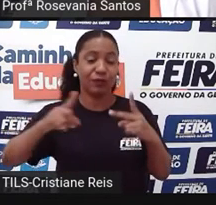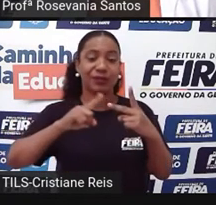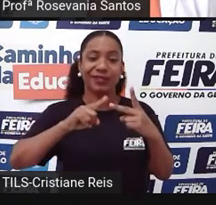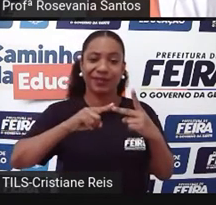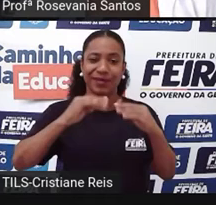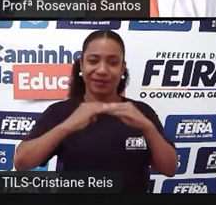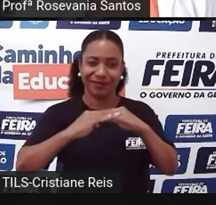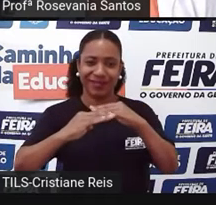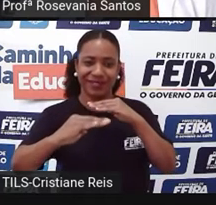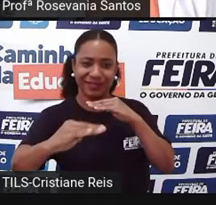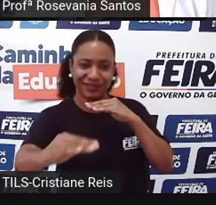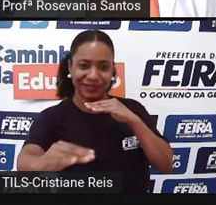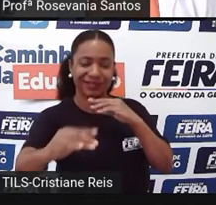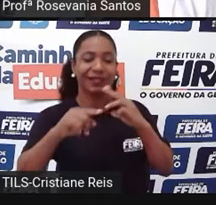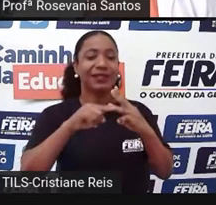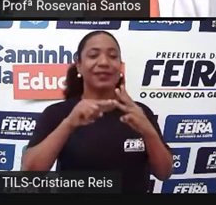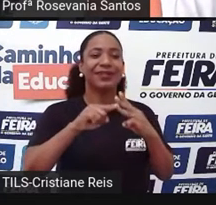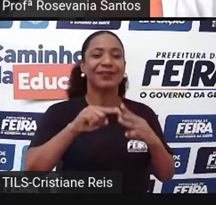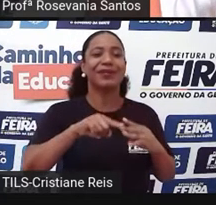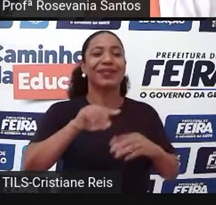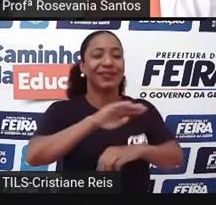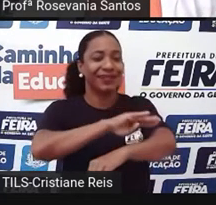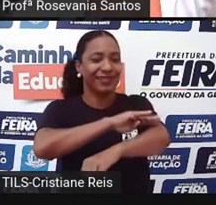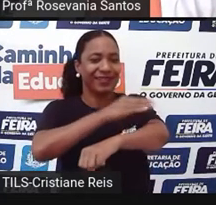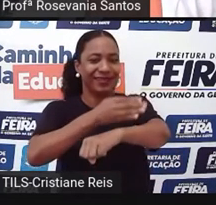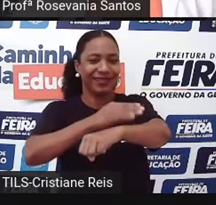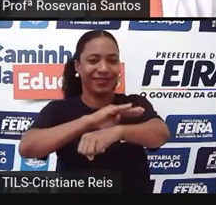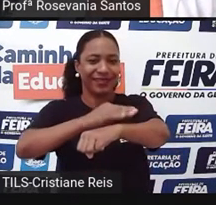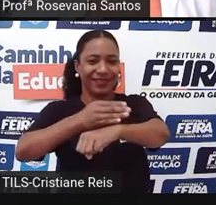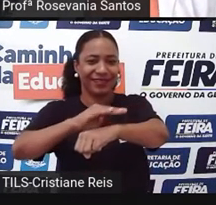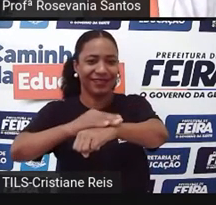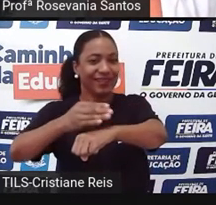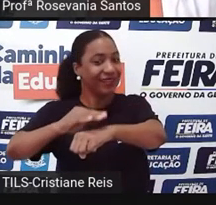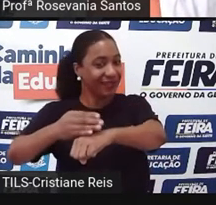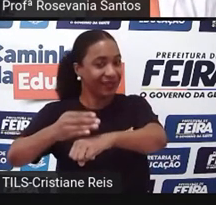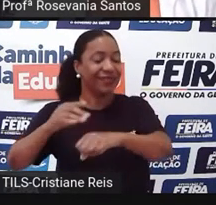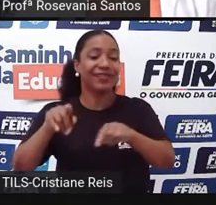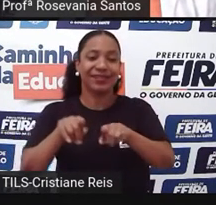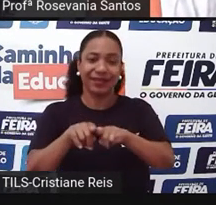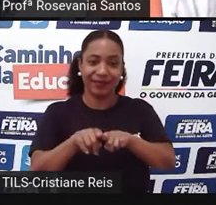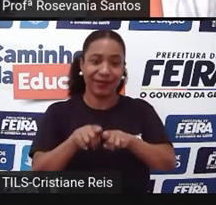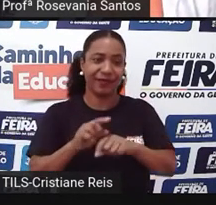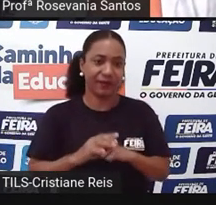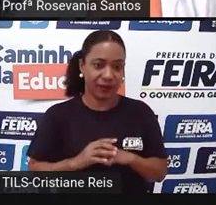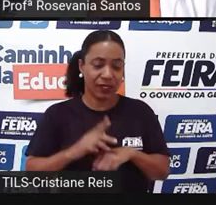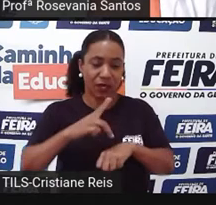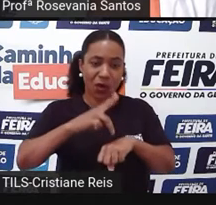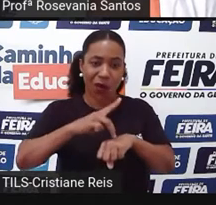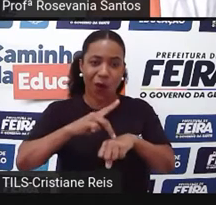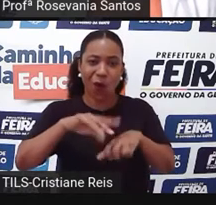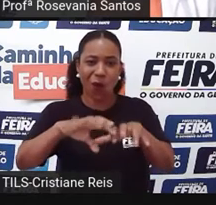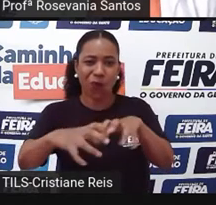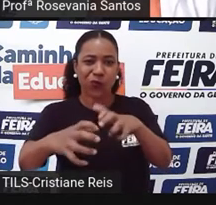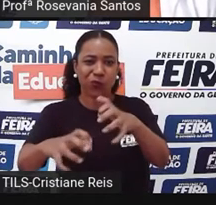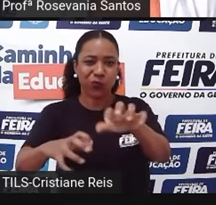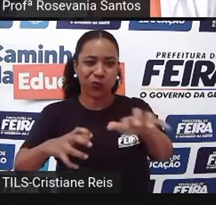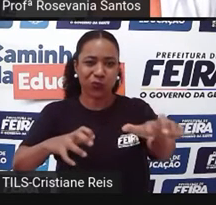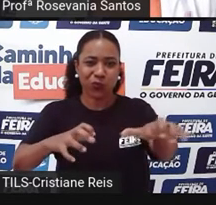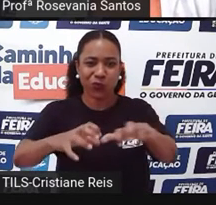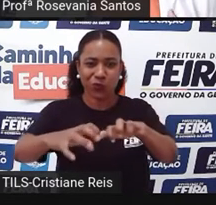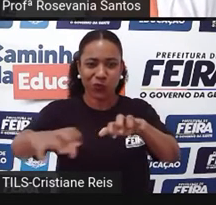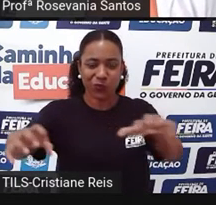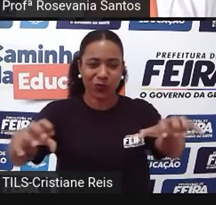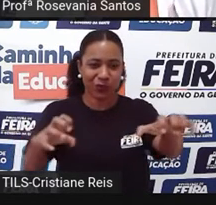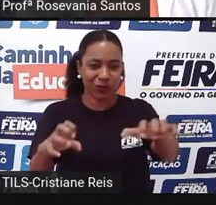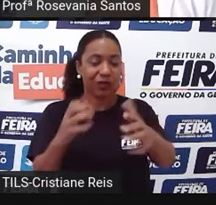forma de relevo, que são as serras, que predominam principalmente as rochas cristalinhas, que já deve ter estudado, né, lá em ciência,